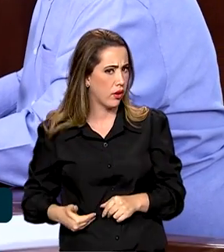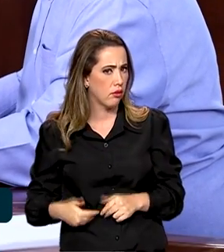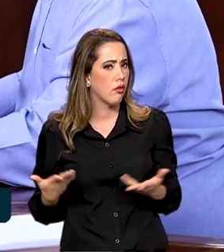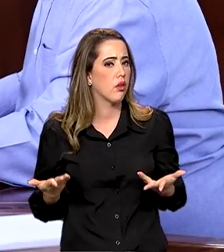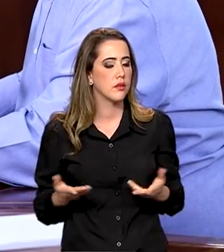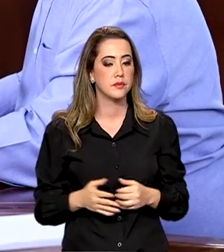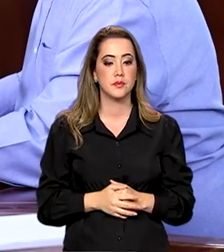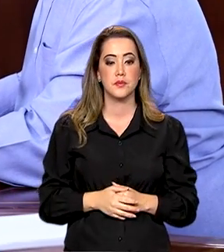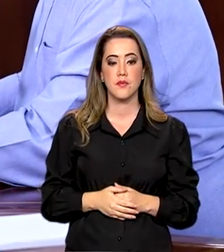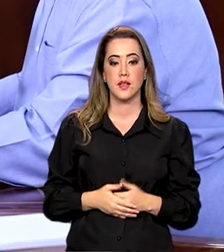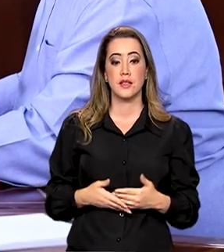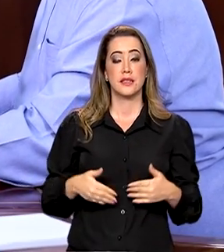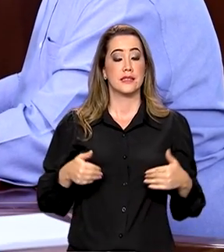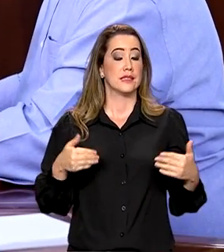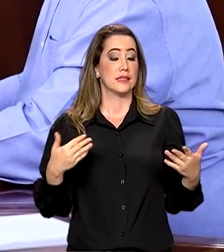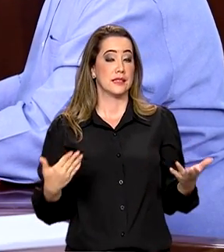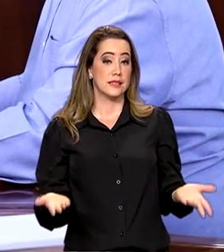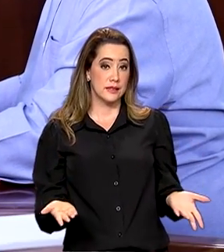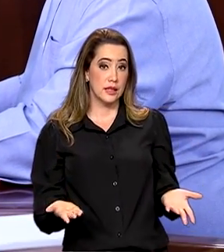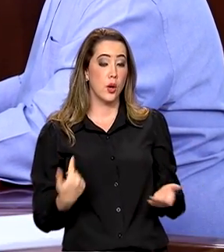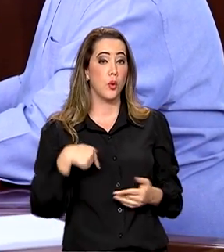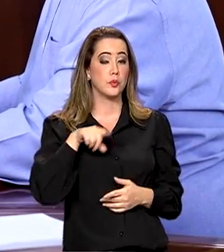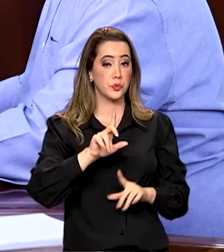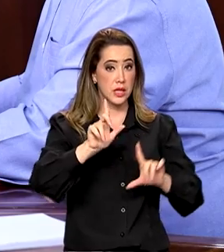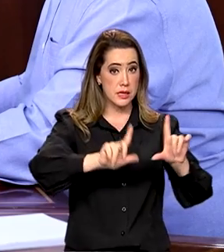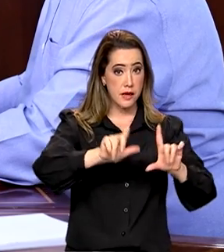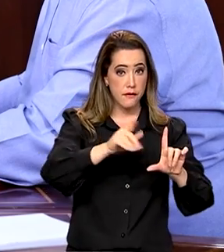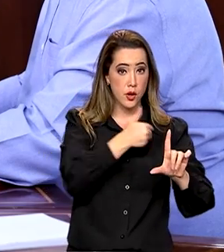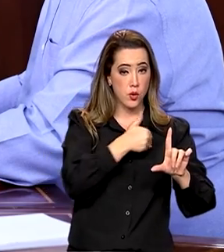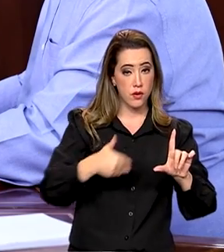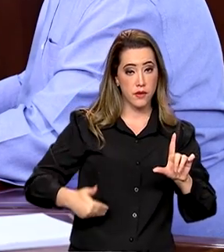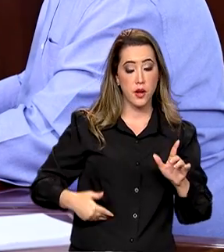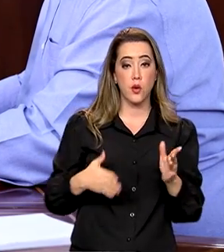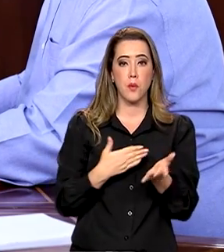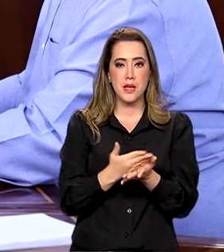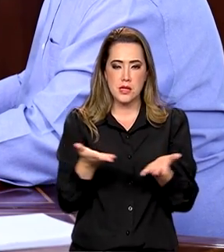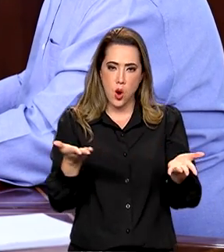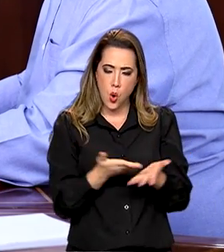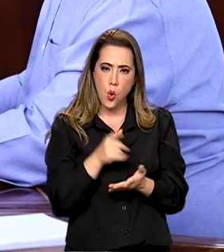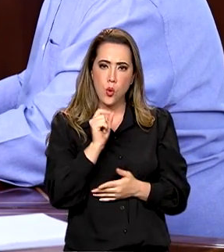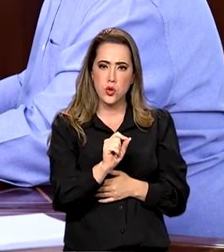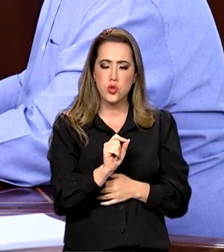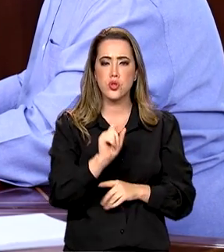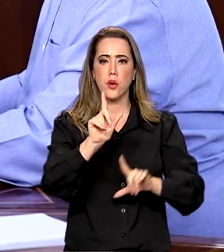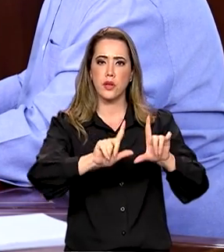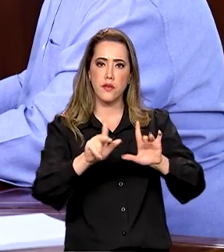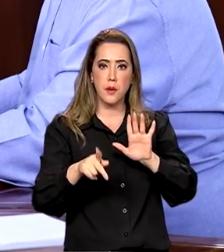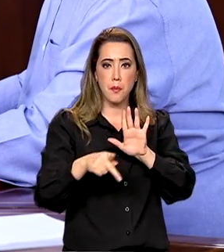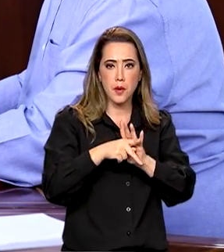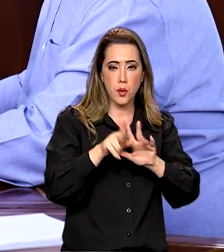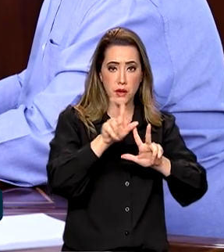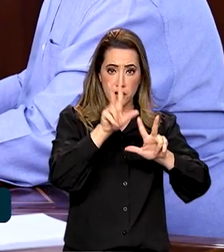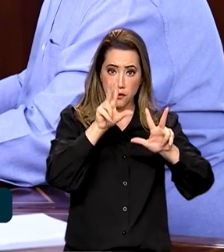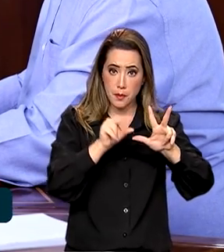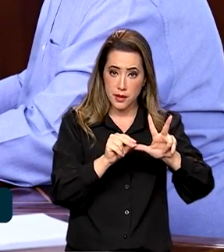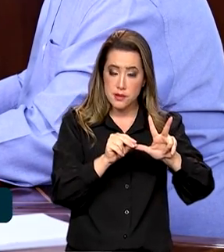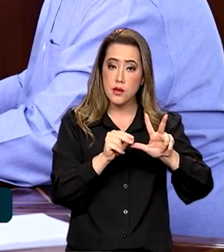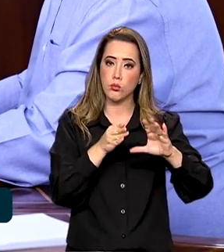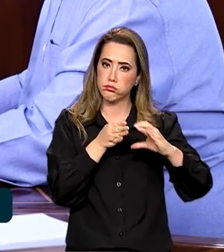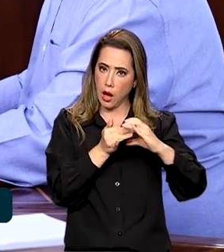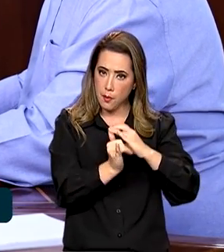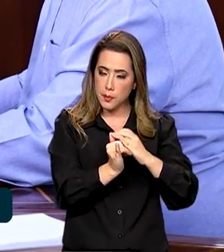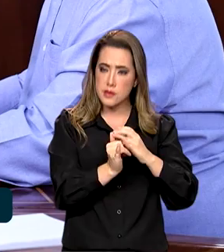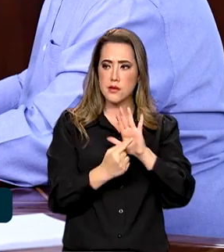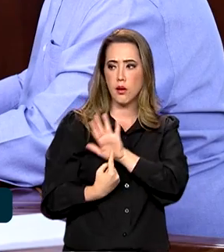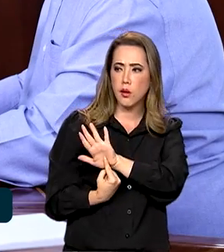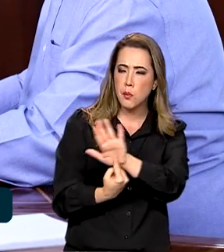hoje, presidente, e é um canal que era da TV Brasil, da EBC, que é um canal que vai mostrar tudo o que o governo faz para o